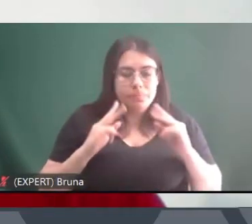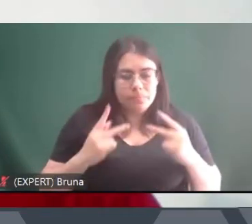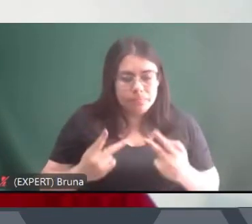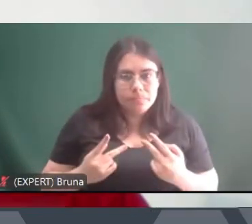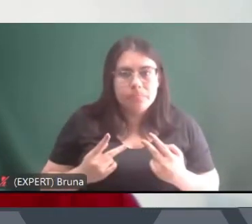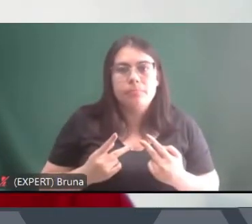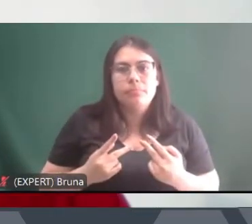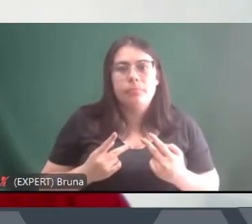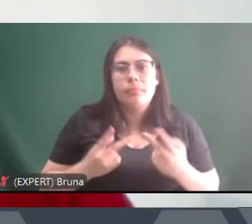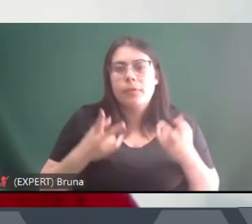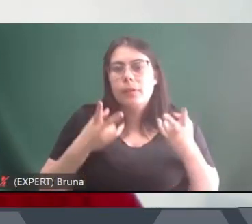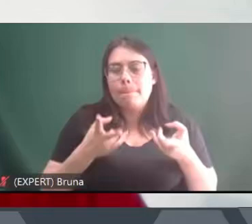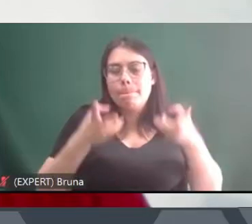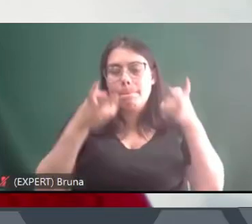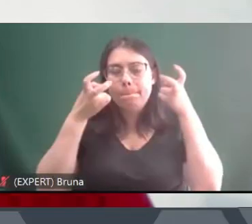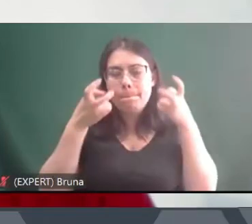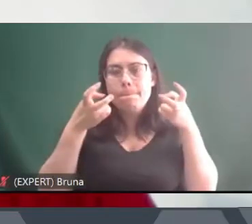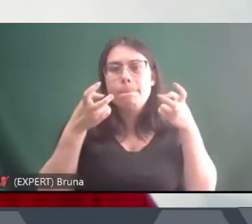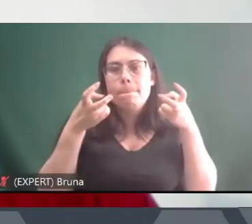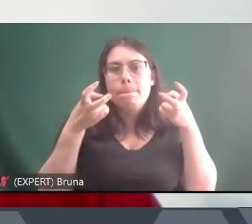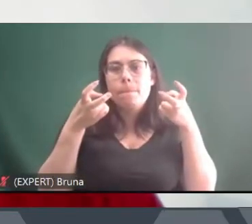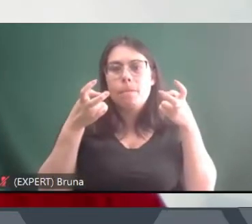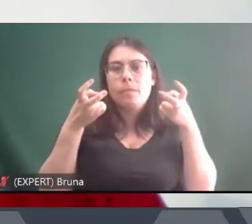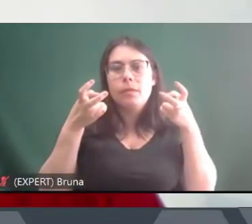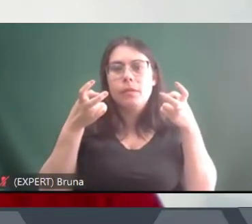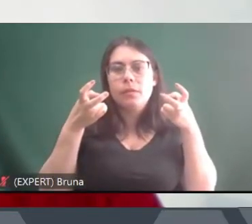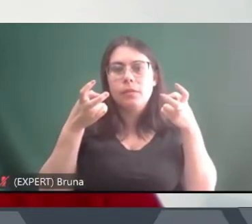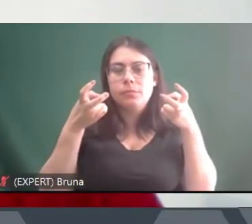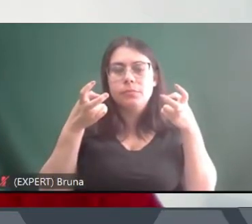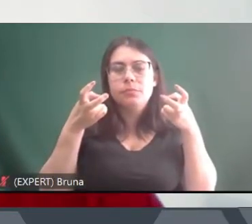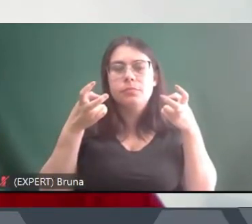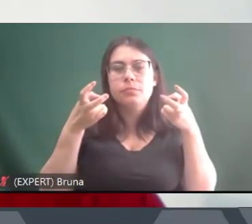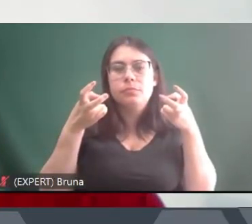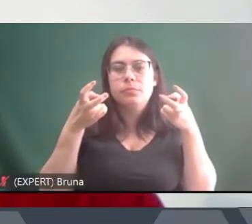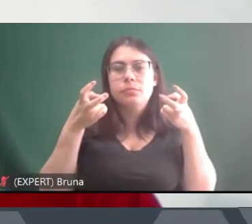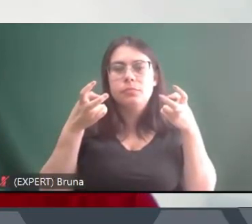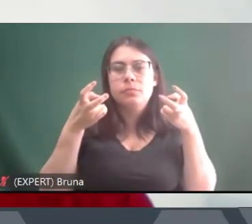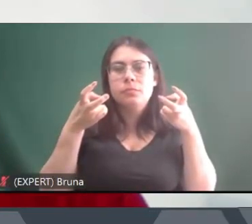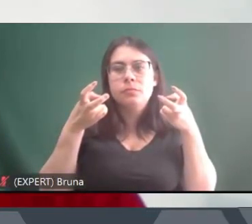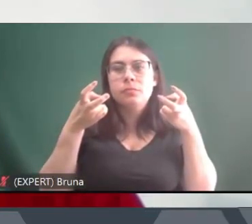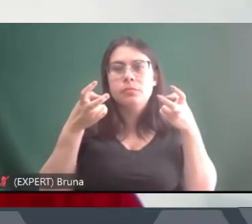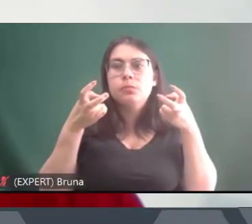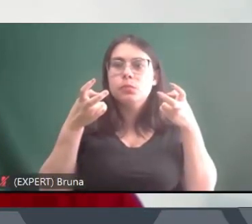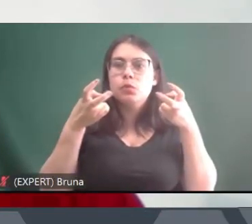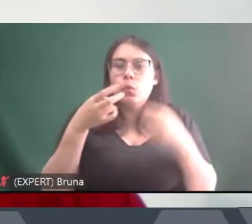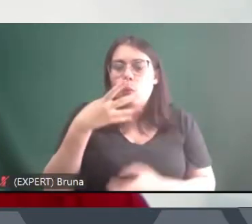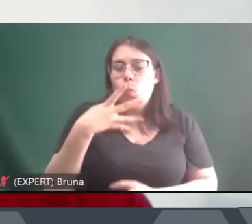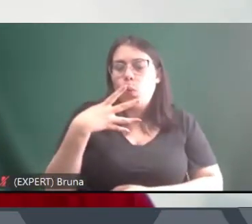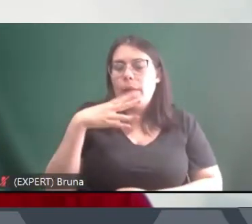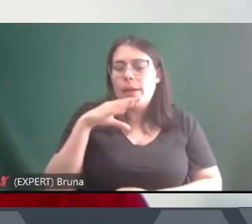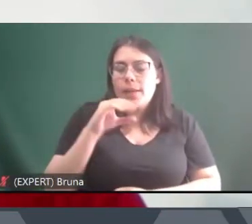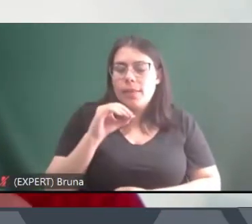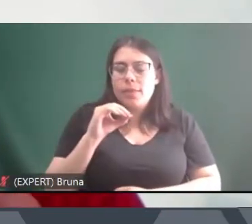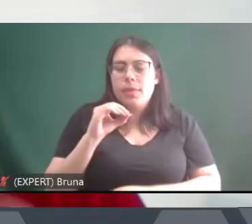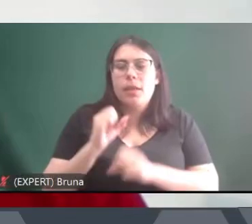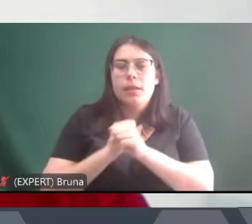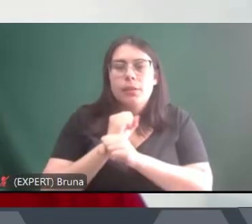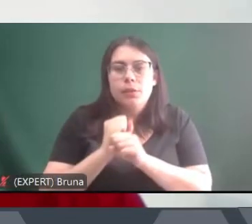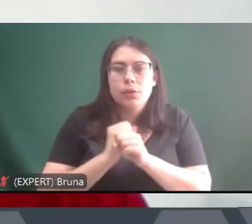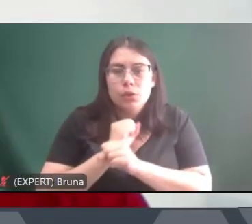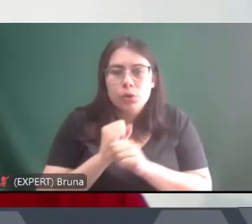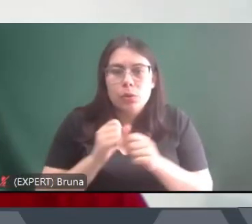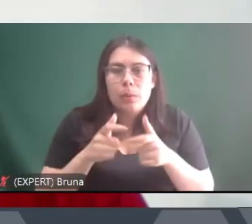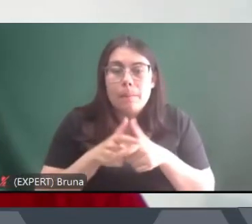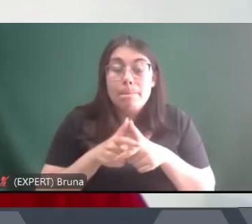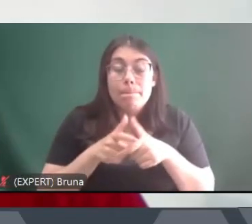a gente vê ao mesmo tempo que esse remédio nesses 40 anos se mostrou o nosso maior